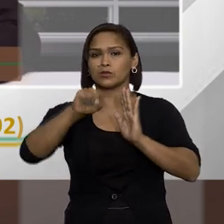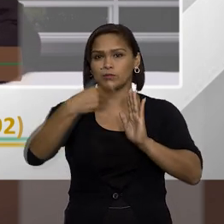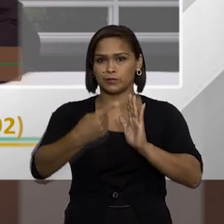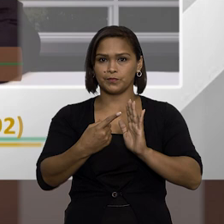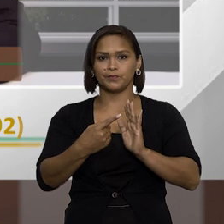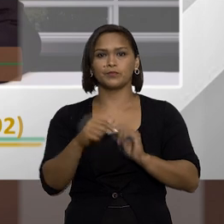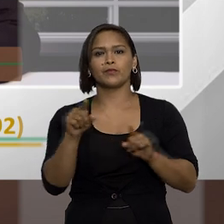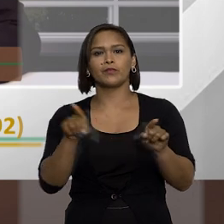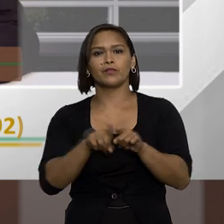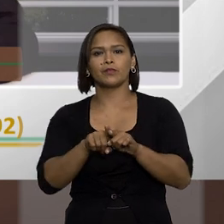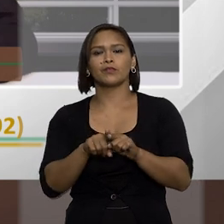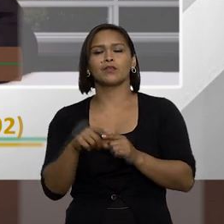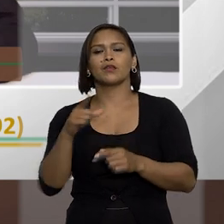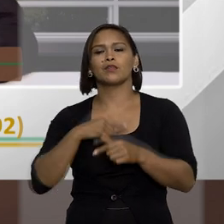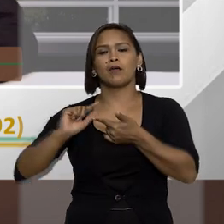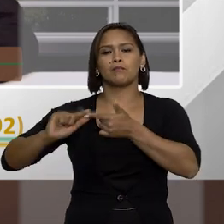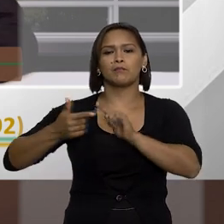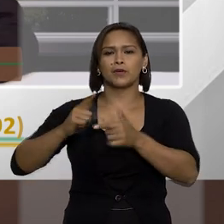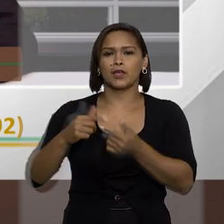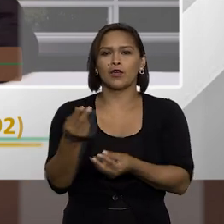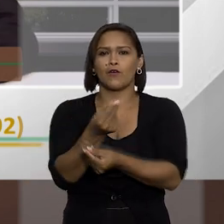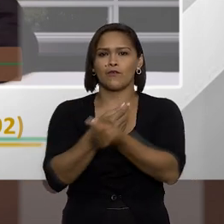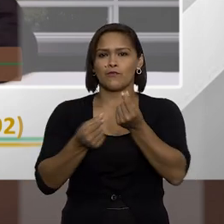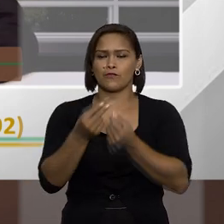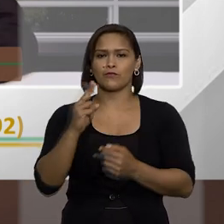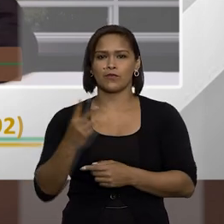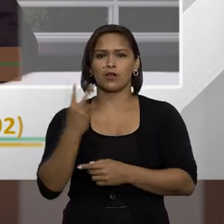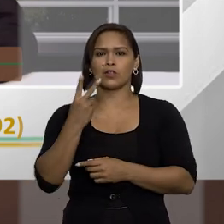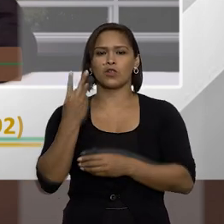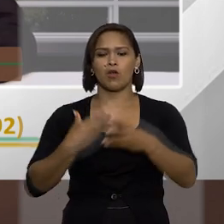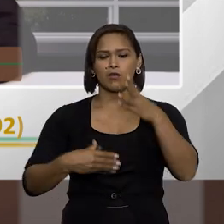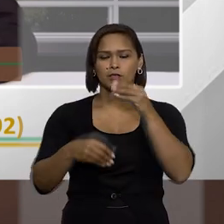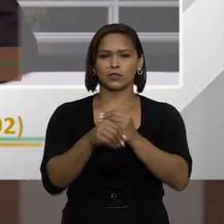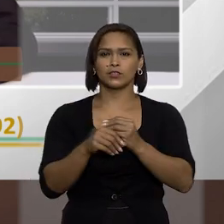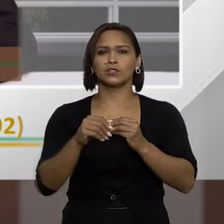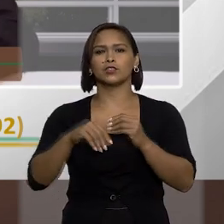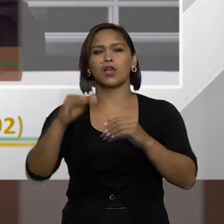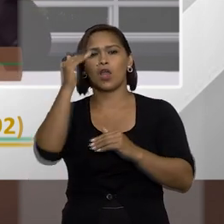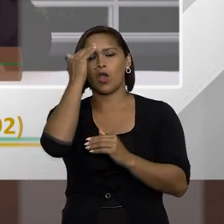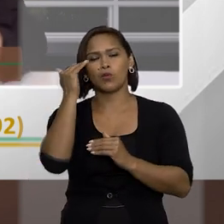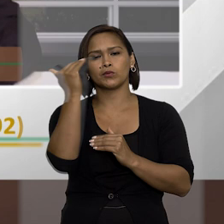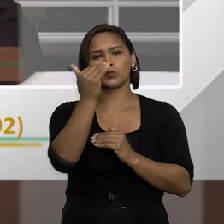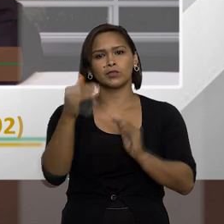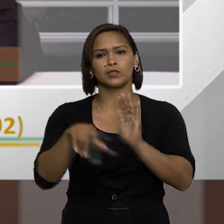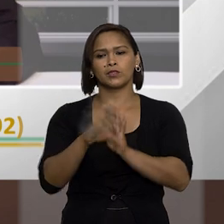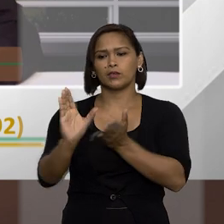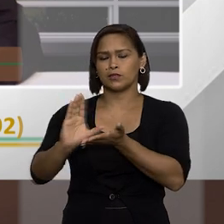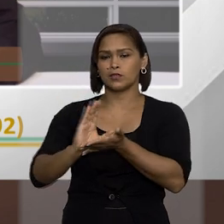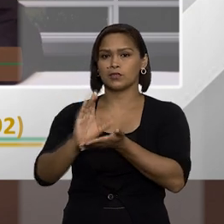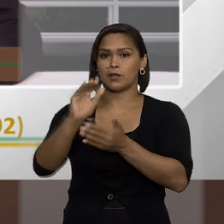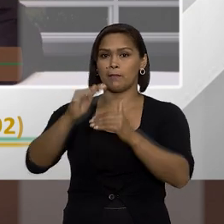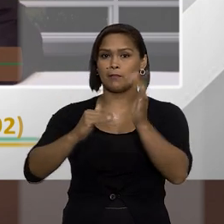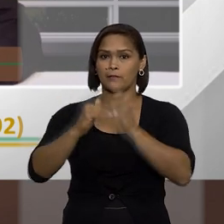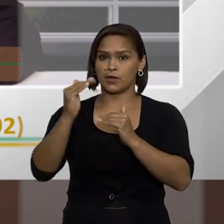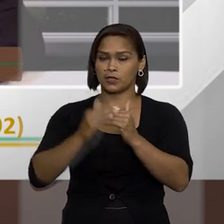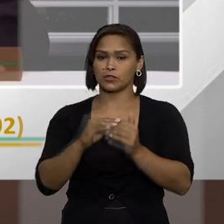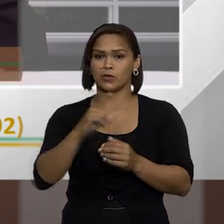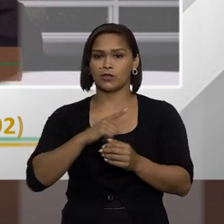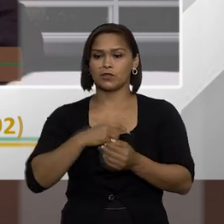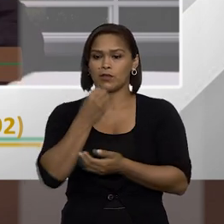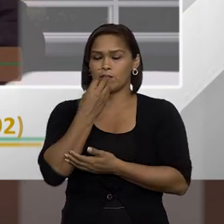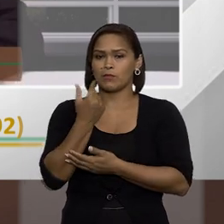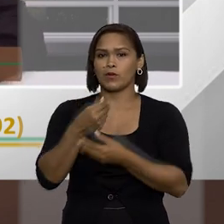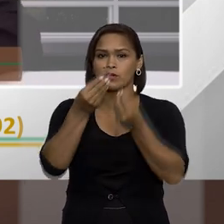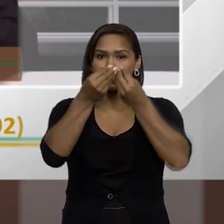sequência. Tem também a perda dos bens e valores acrescidos ilicitamente, então, tudo que a autoridade, o terceiro beneficiário, praticou ali,